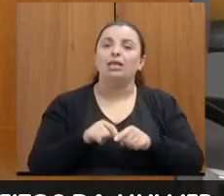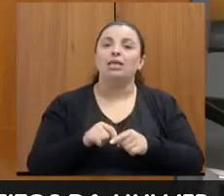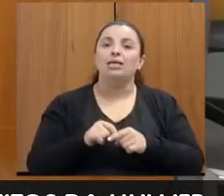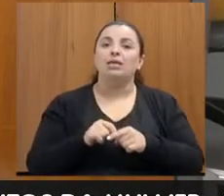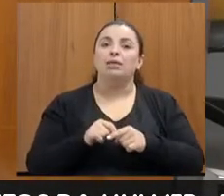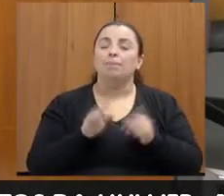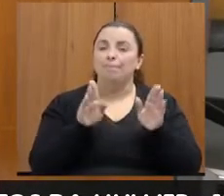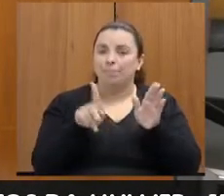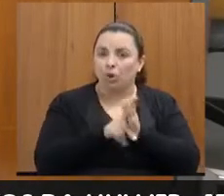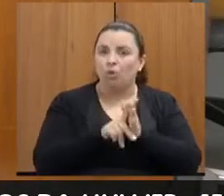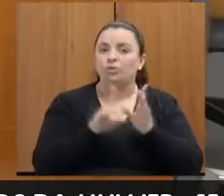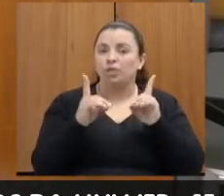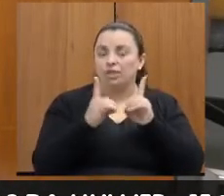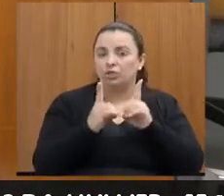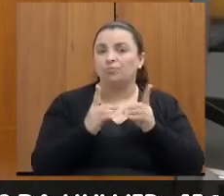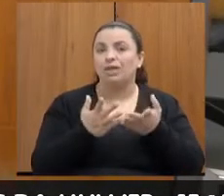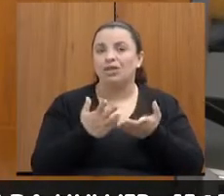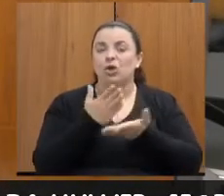dois espaços.